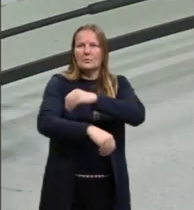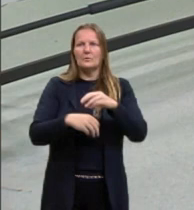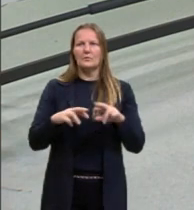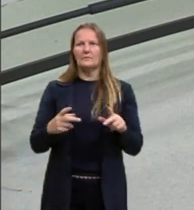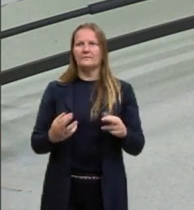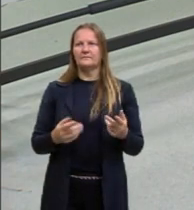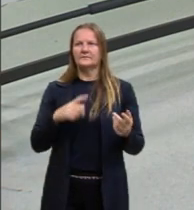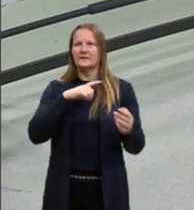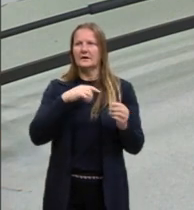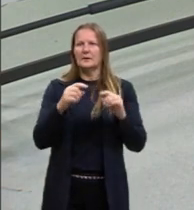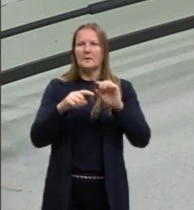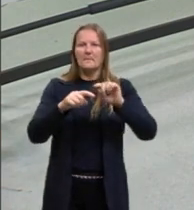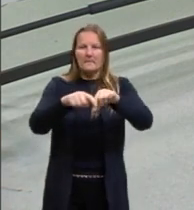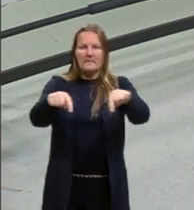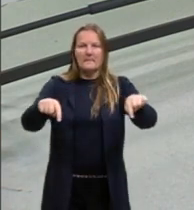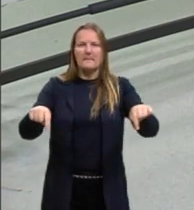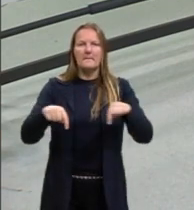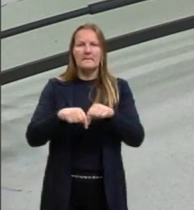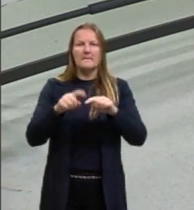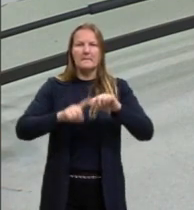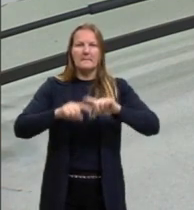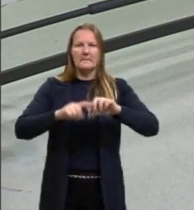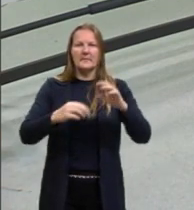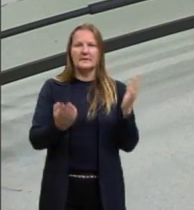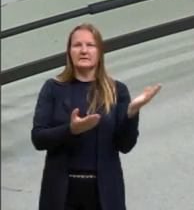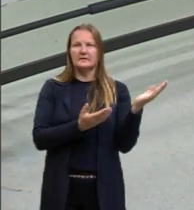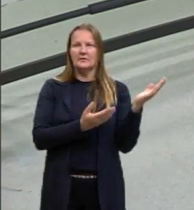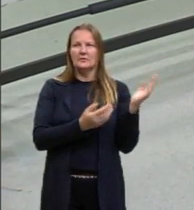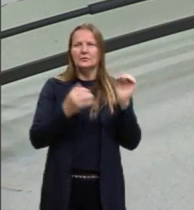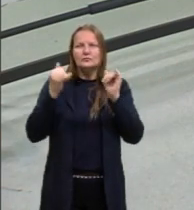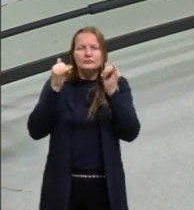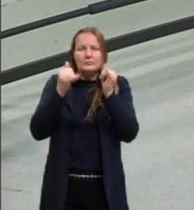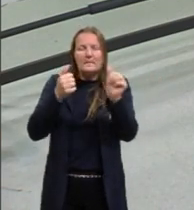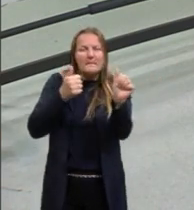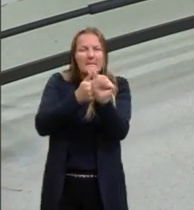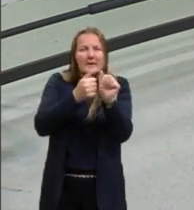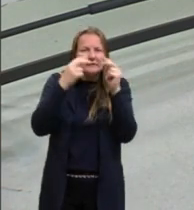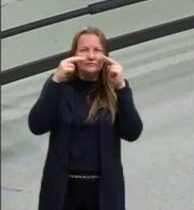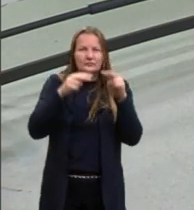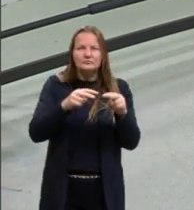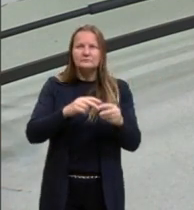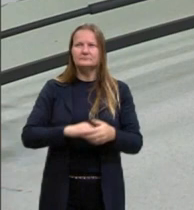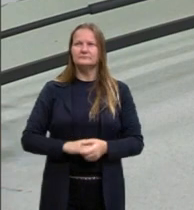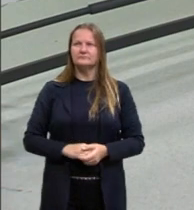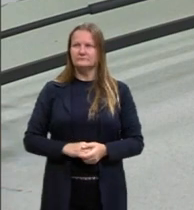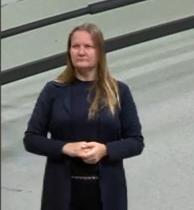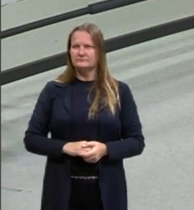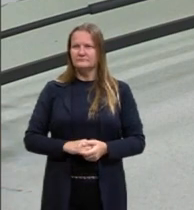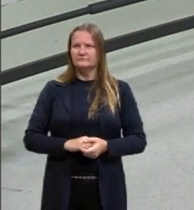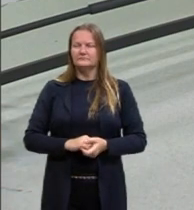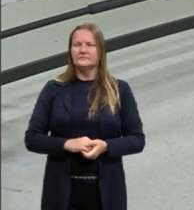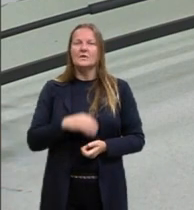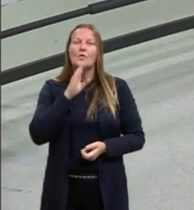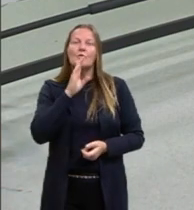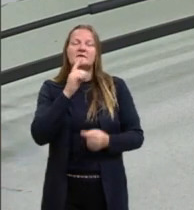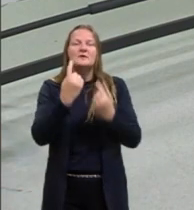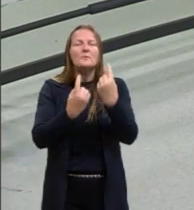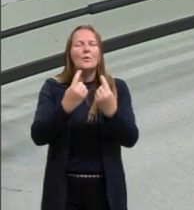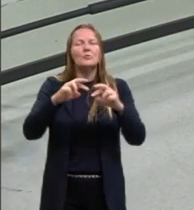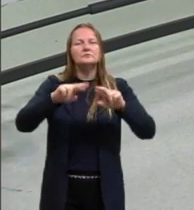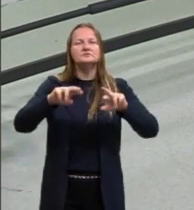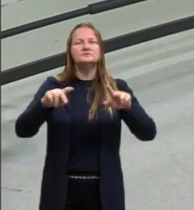trouxemos hoje aqui para o estúdio. Vou convidar a câmera para dar um zoom aqui, chegar perto, para conhecer um